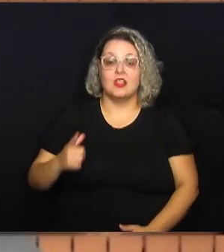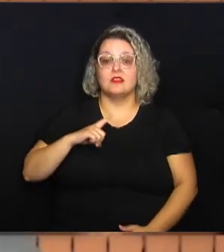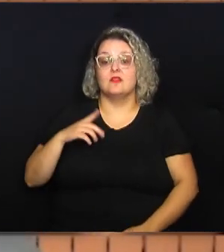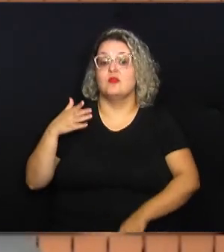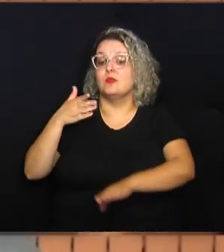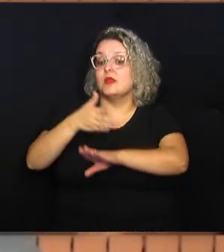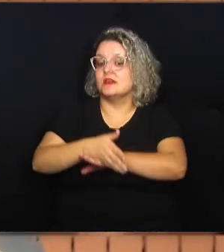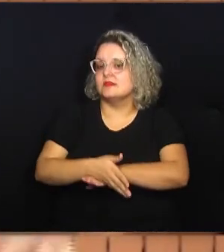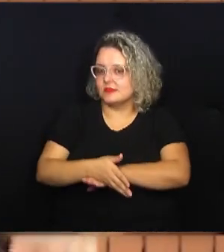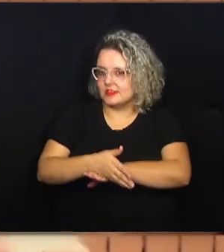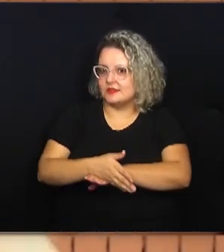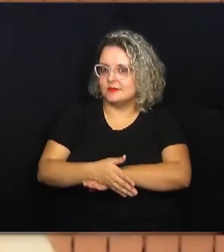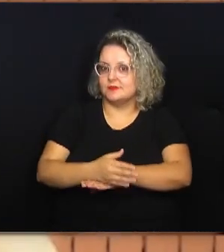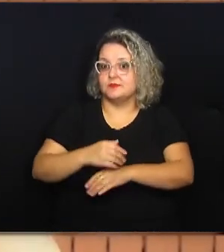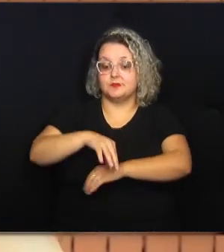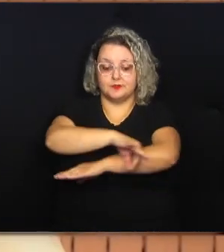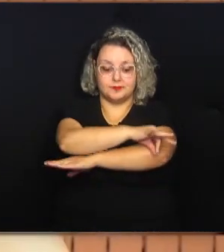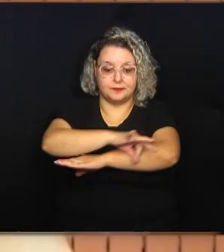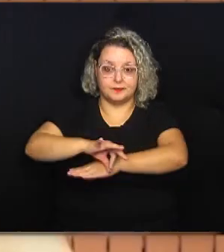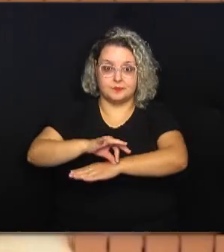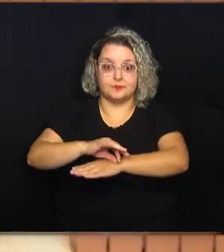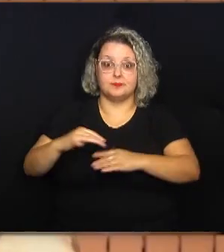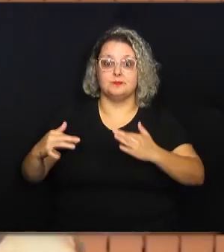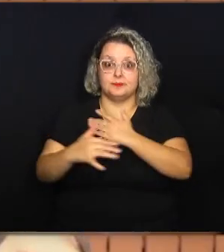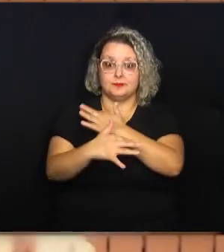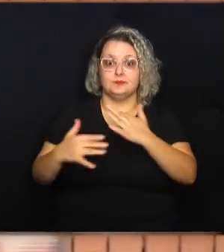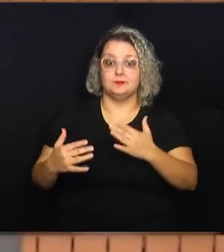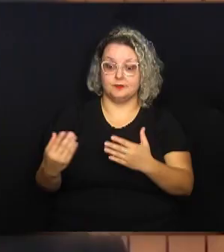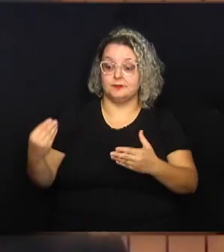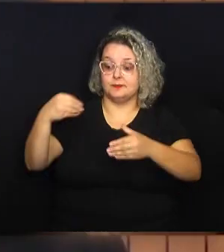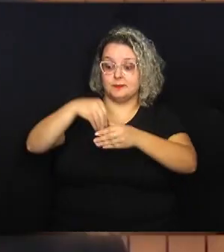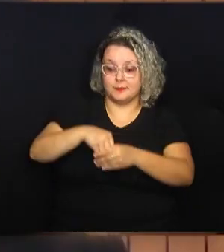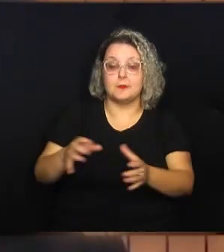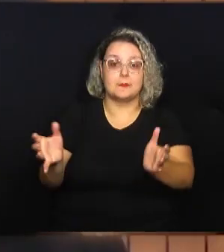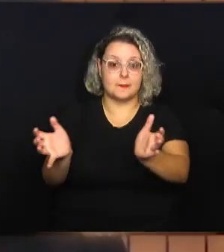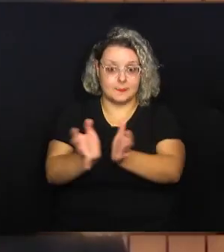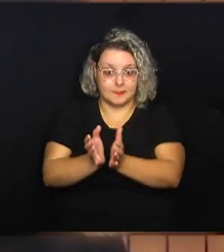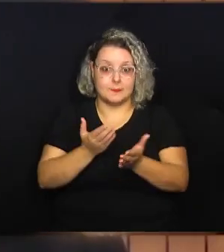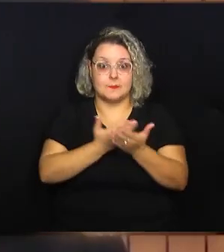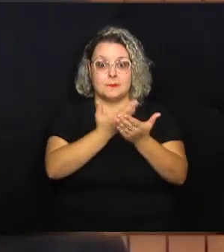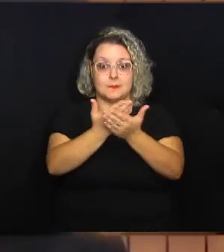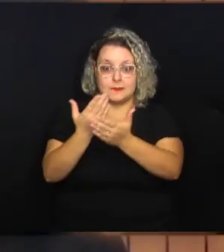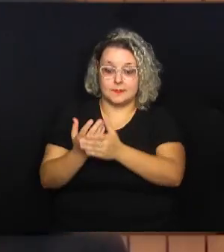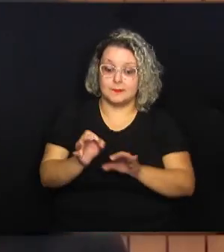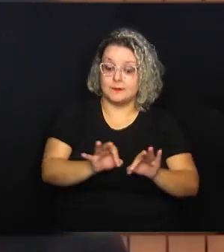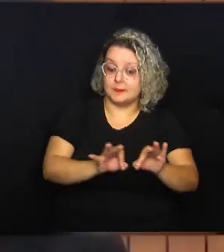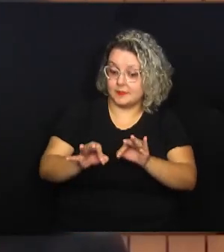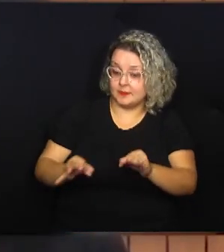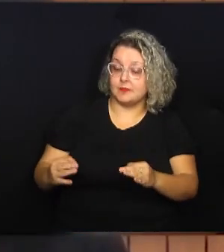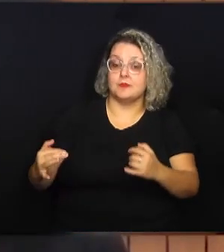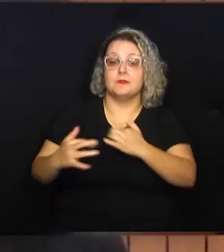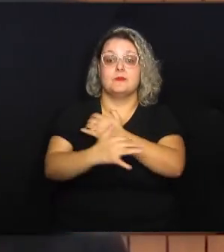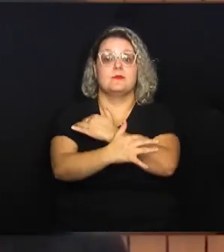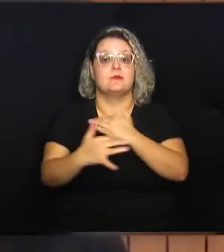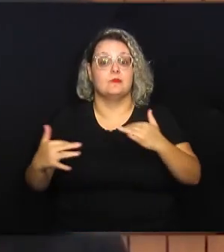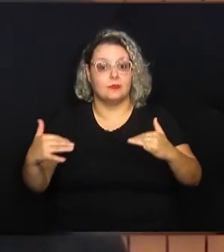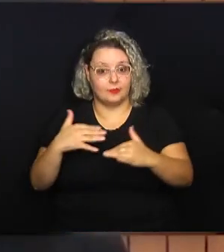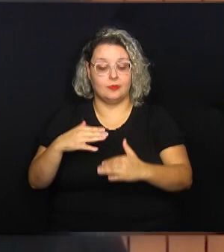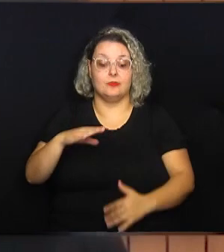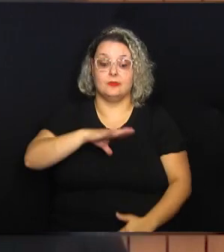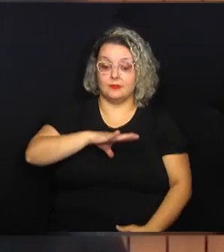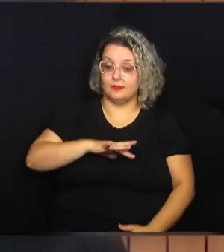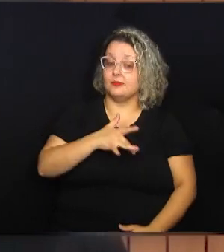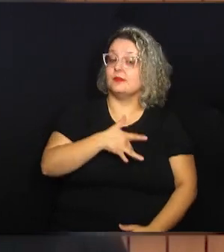Gaspar, contou com a participação da arquiteta urbanista e integrante do Grupo de Estudos de Planejamento